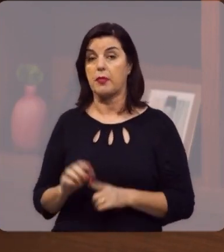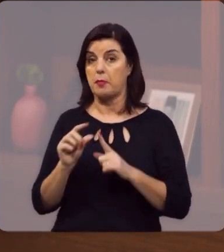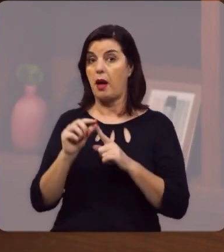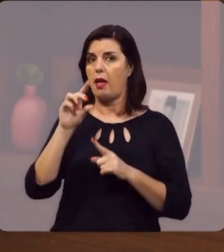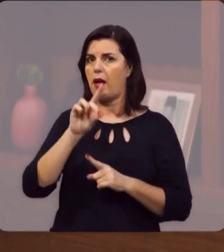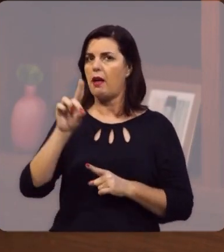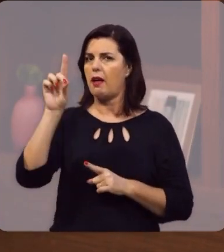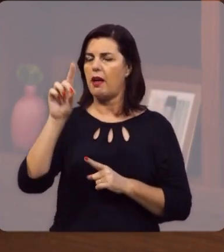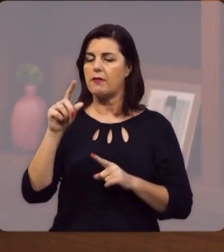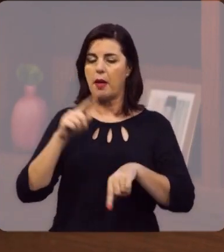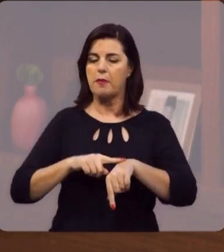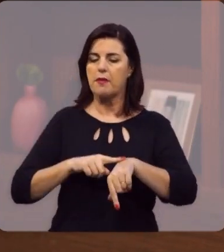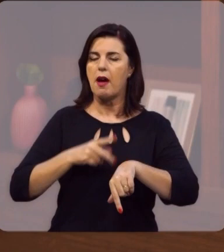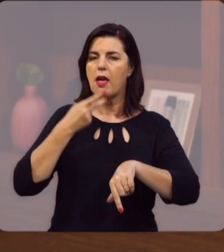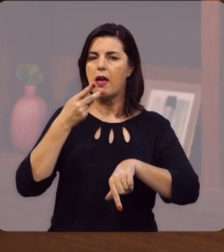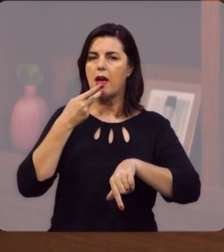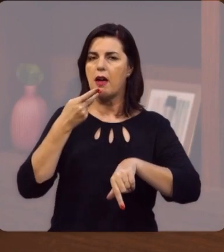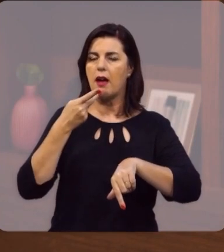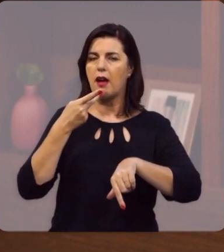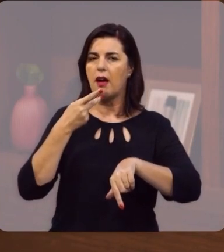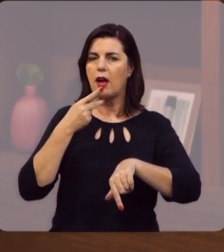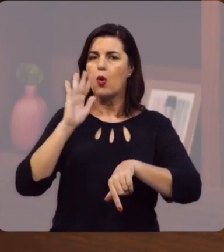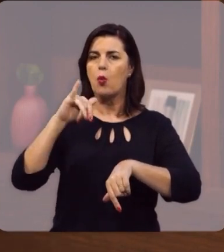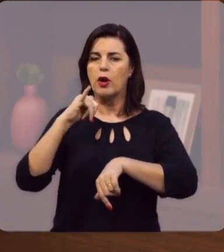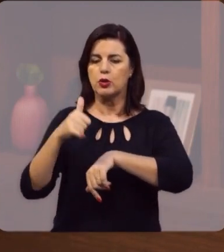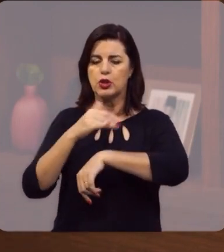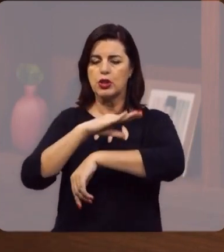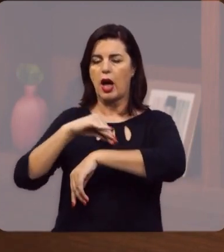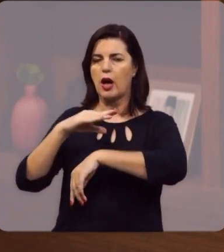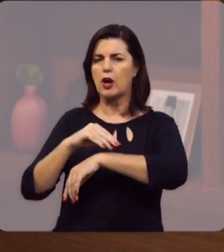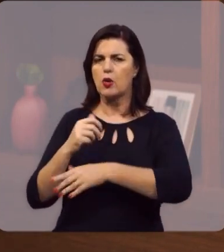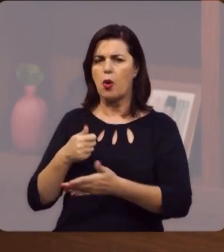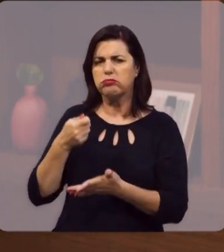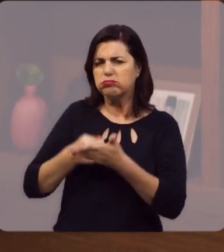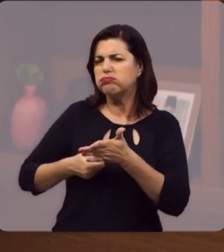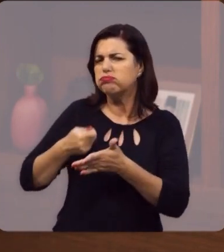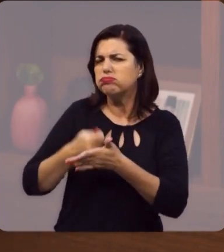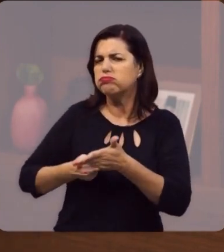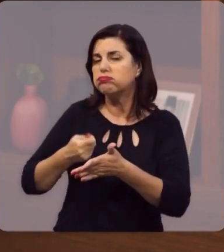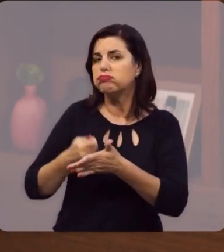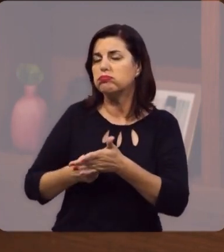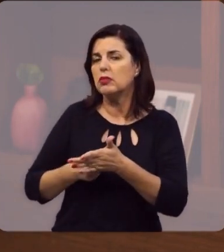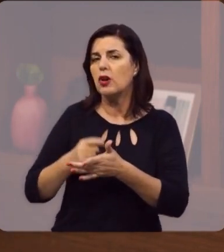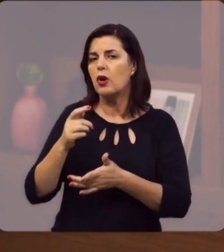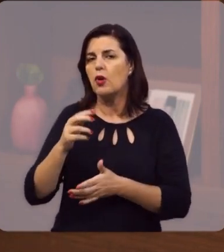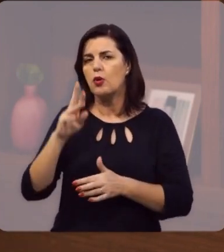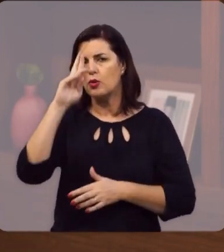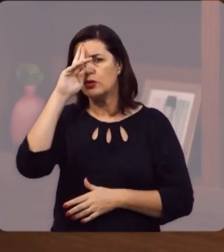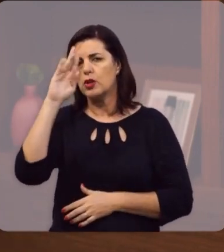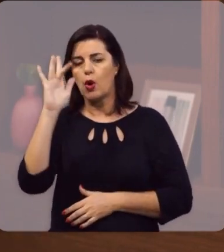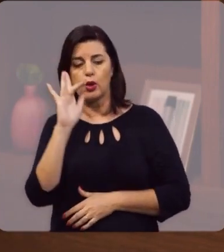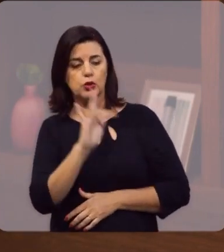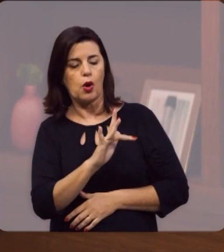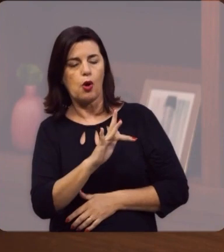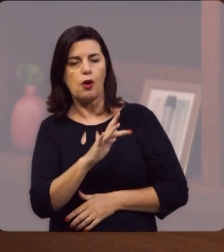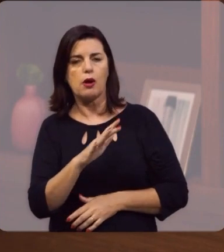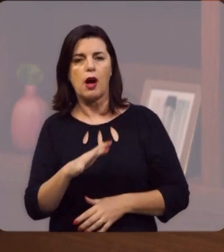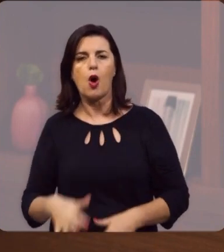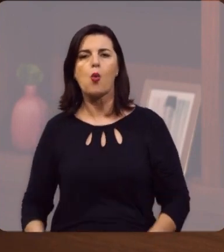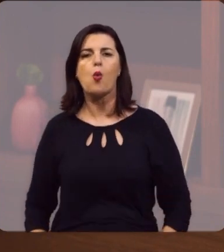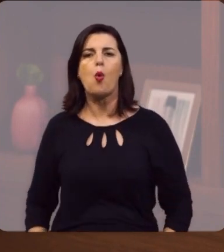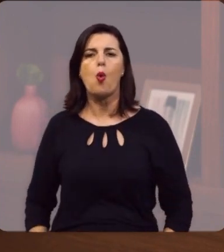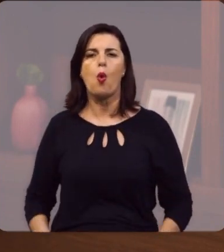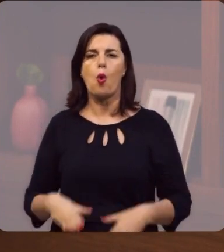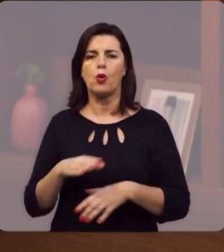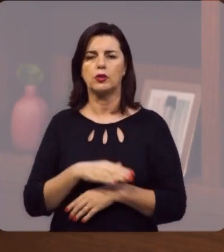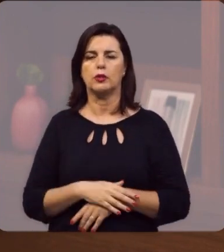E diz a escritura que nesse momento, quando Jacó resiste na luta, o Senhor toca ali na articulação da